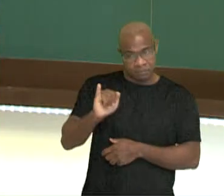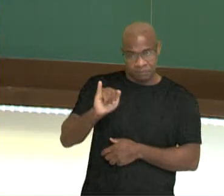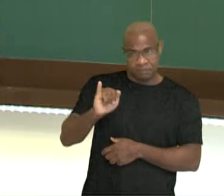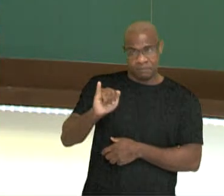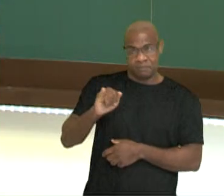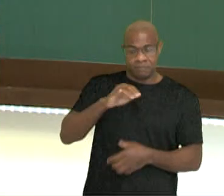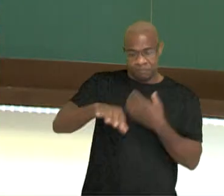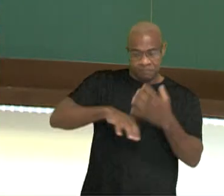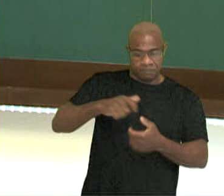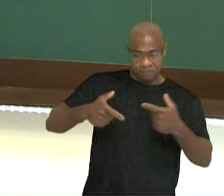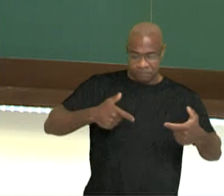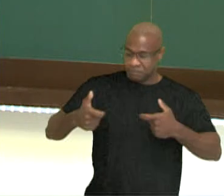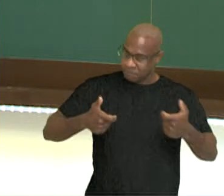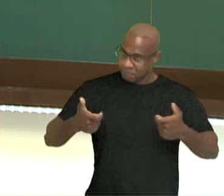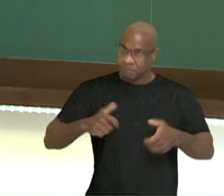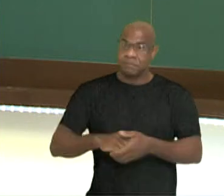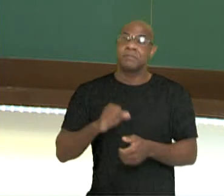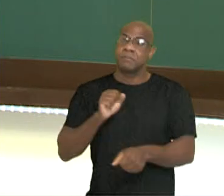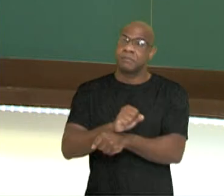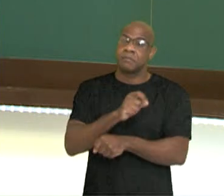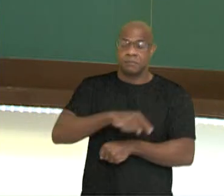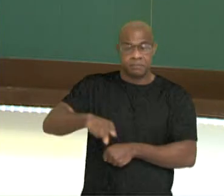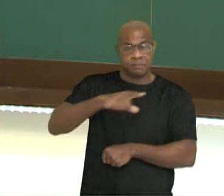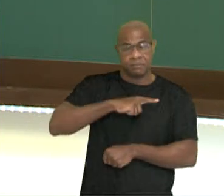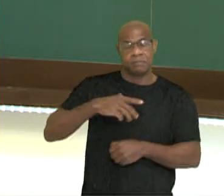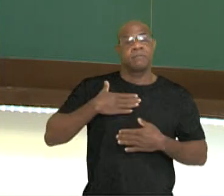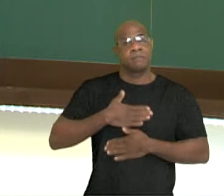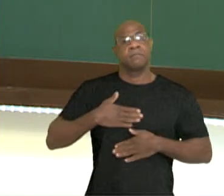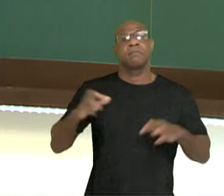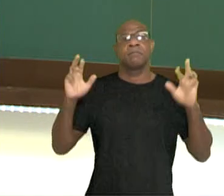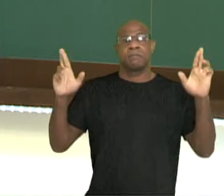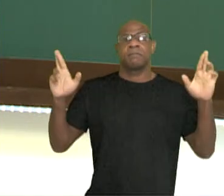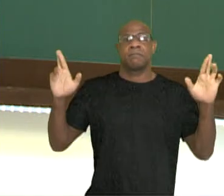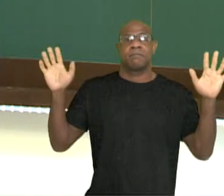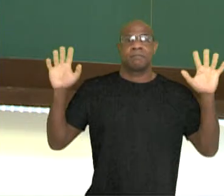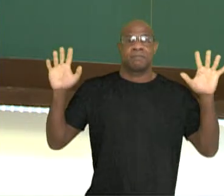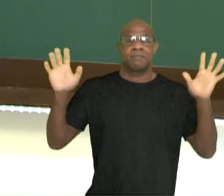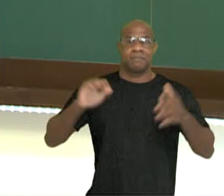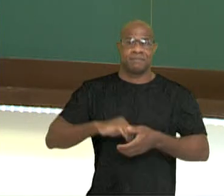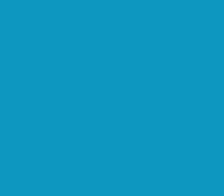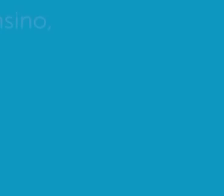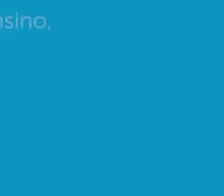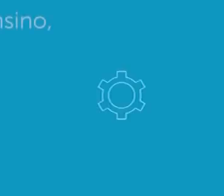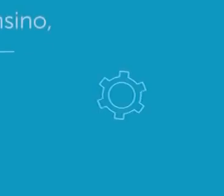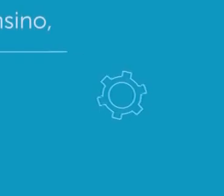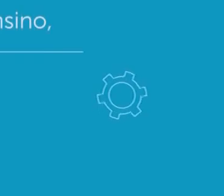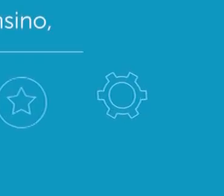Revolução Haitiana. Eu espero que vocês tenham gostado do conteúdo e até breve!